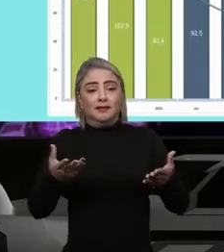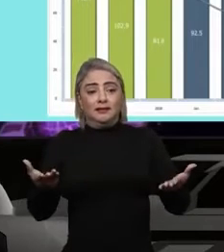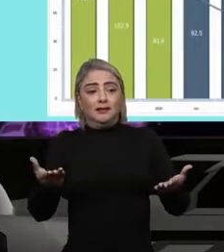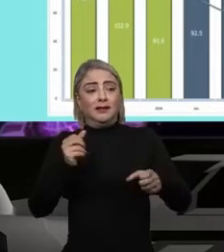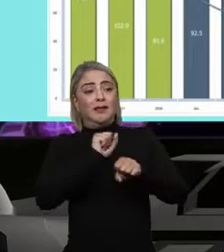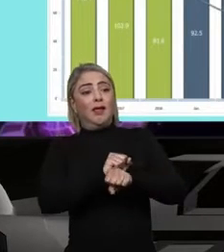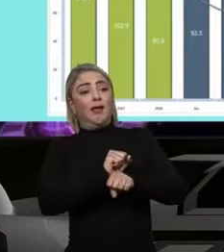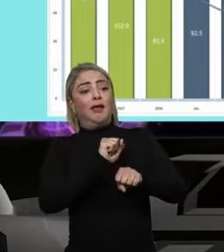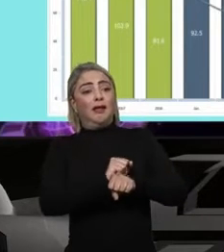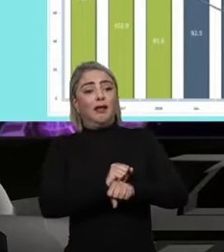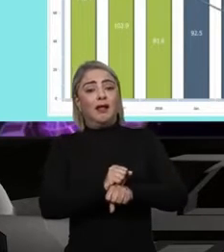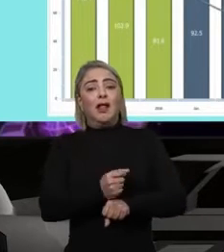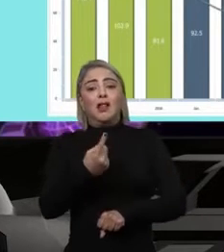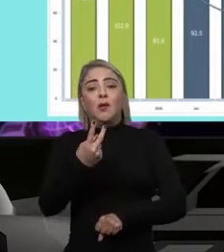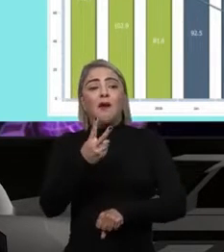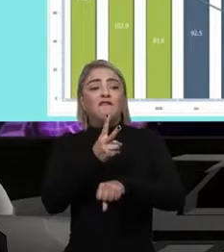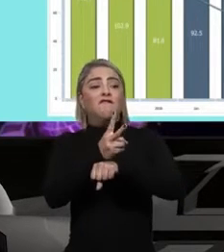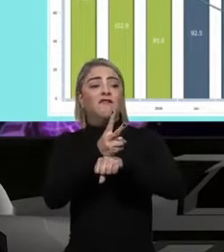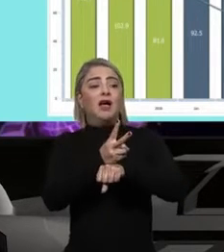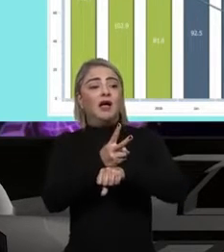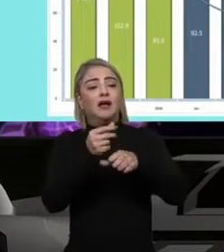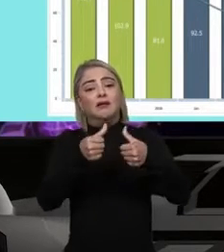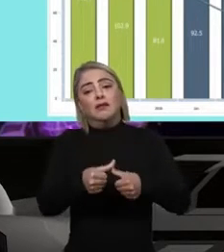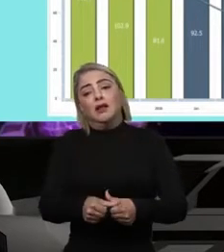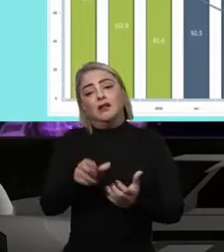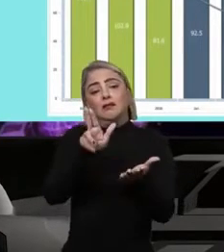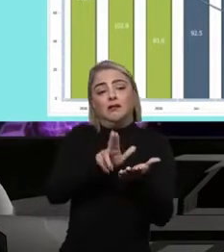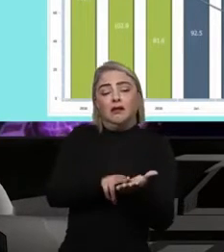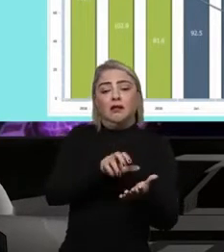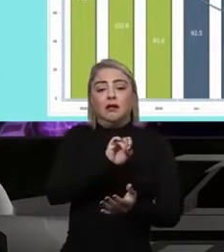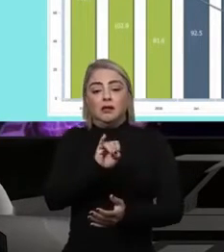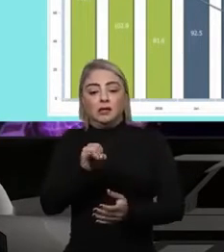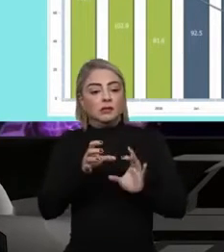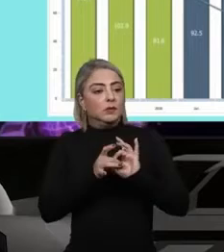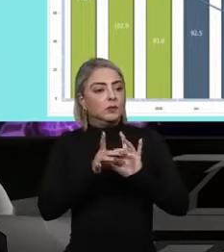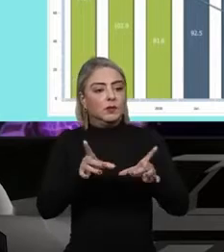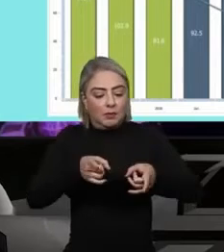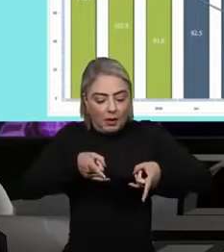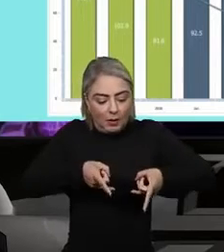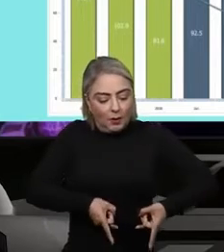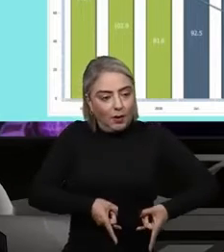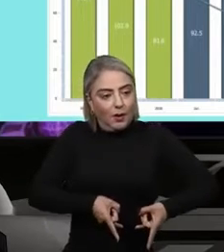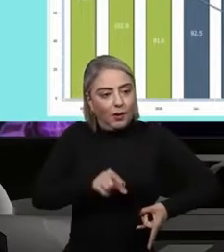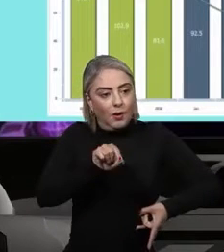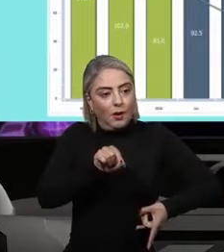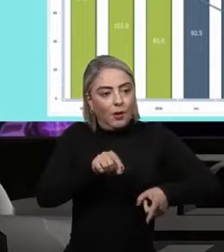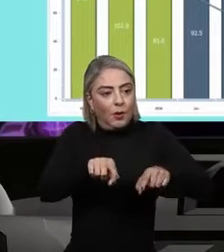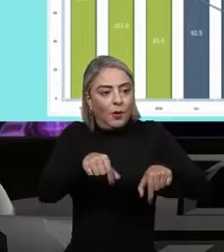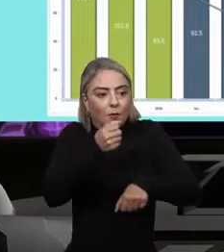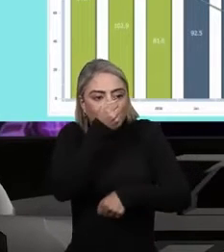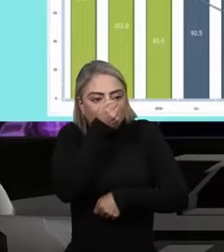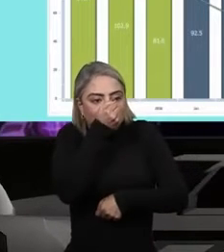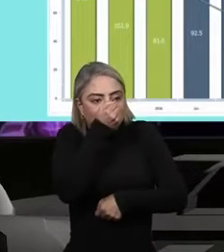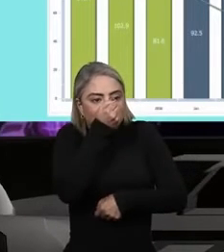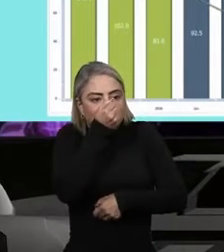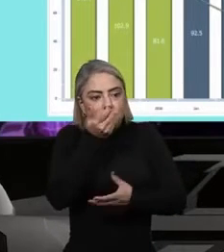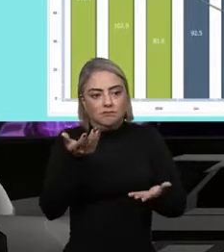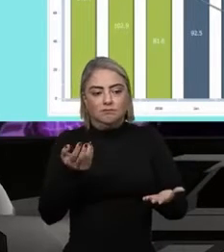espera de vagar um espaço para elas poderem ficar. Por quê? Porque se eu não libero o leito de internação, o centro de parto fica obstruído.